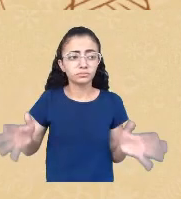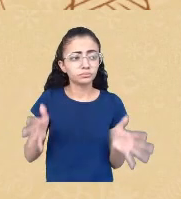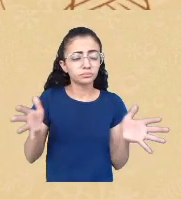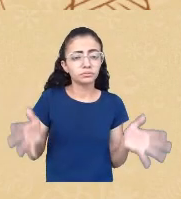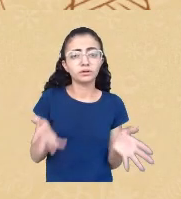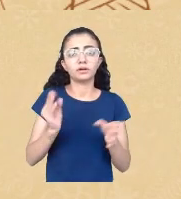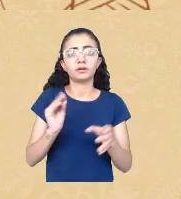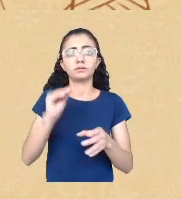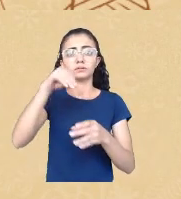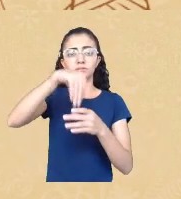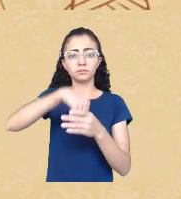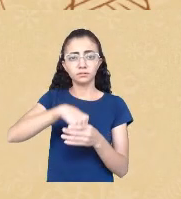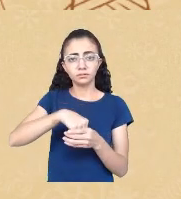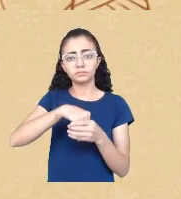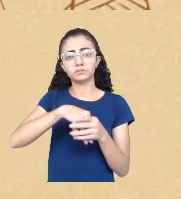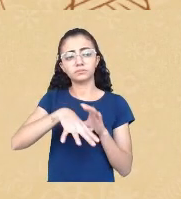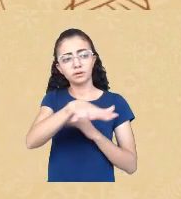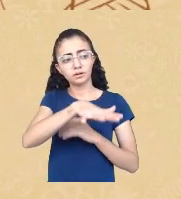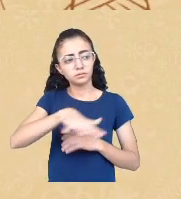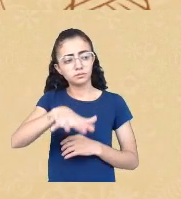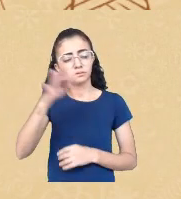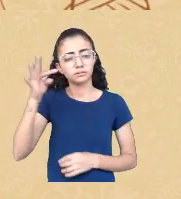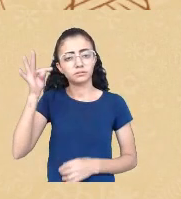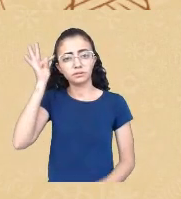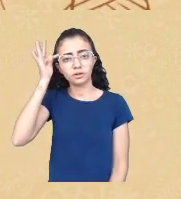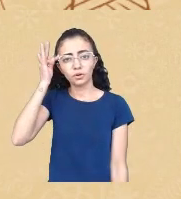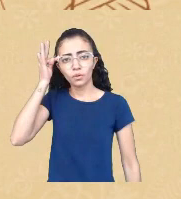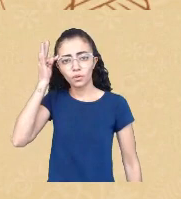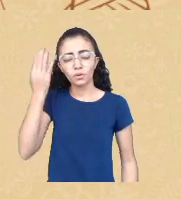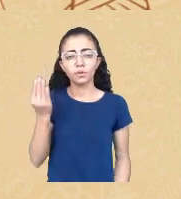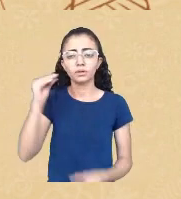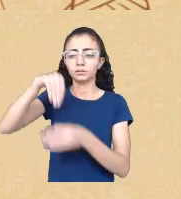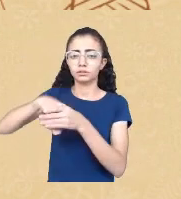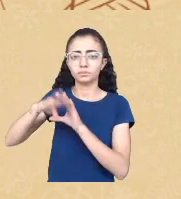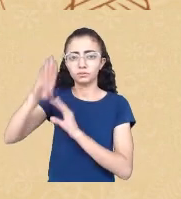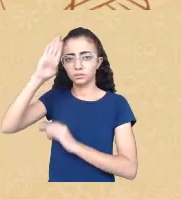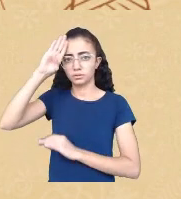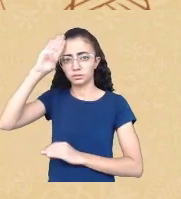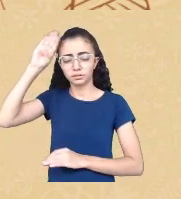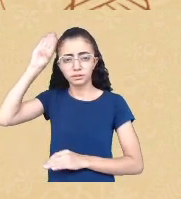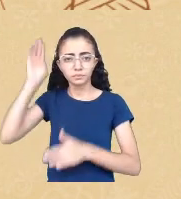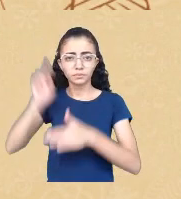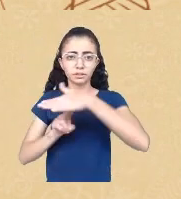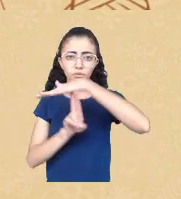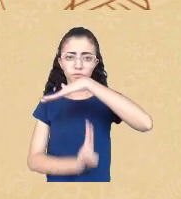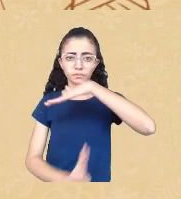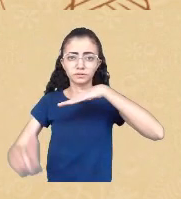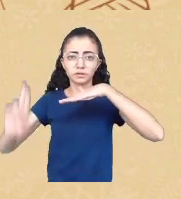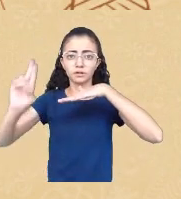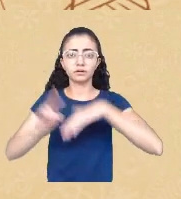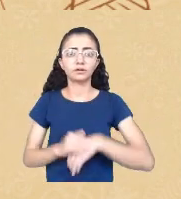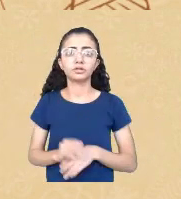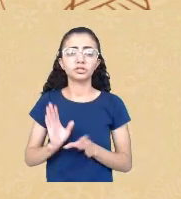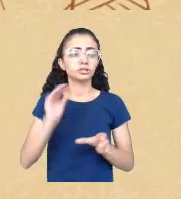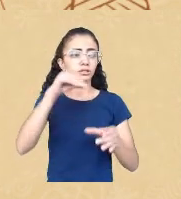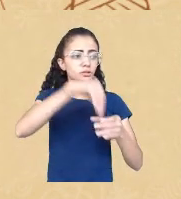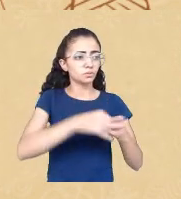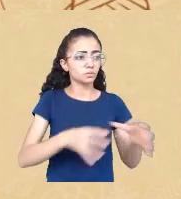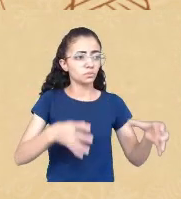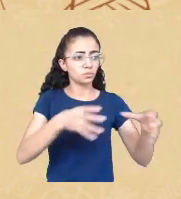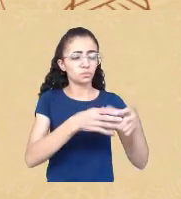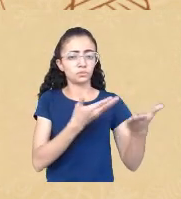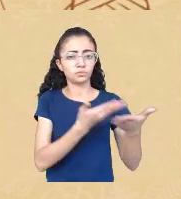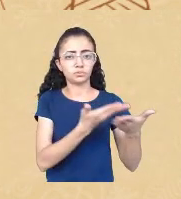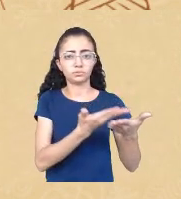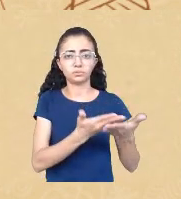campos teóricos dentro das nossas universidades dentro dos nossos grupos de estudos eu penso que há